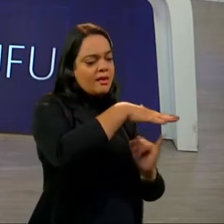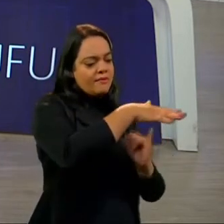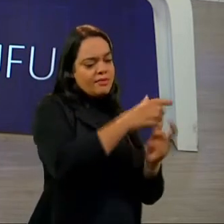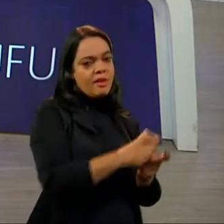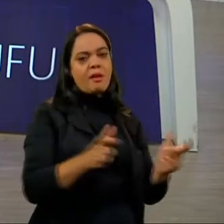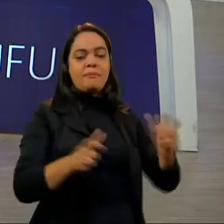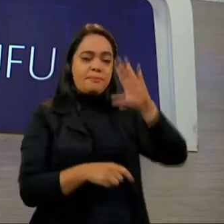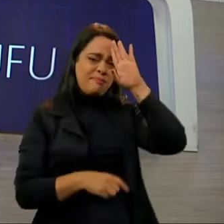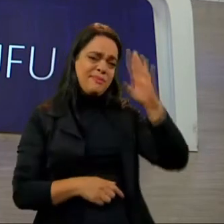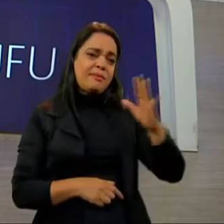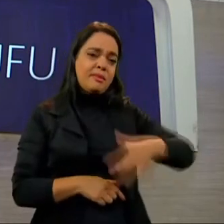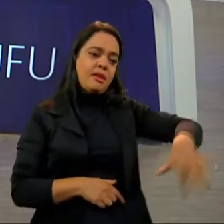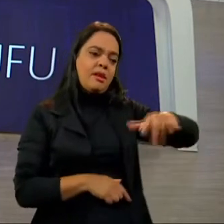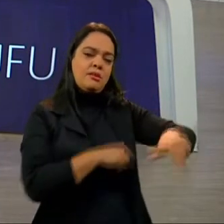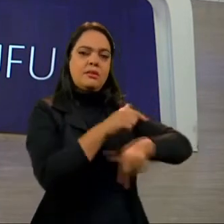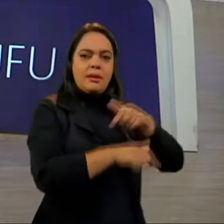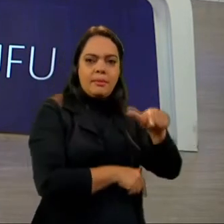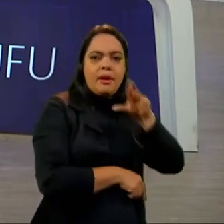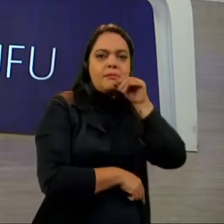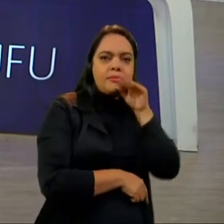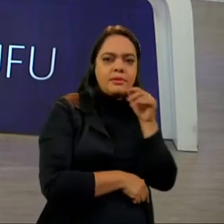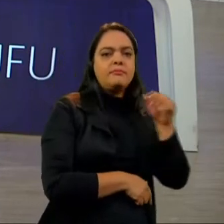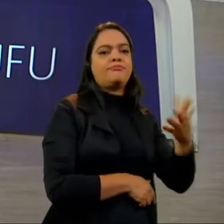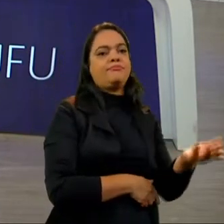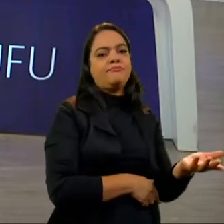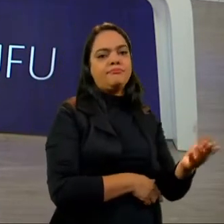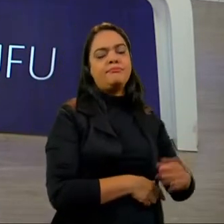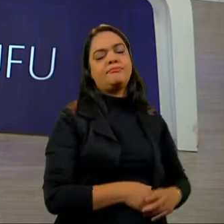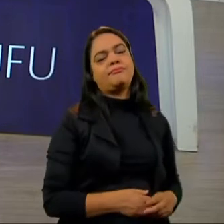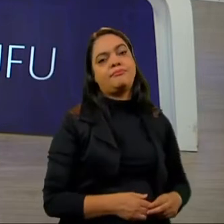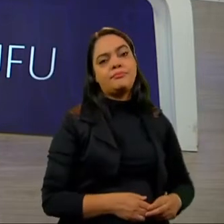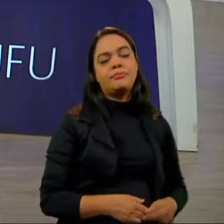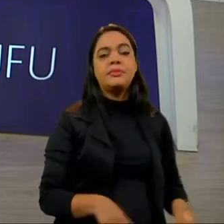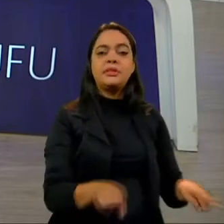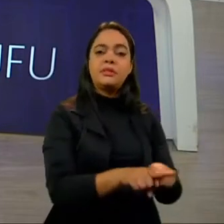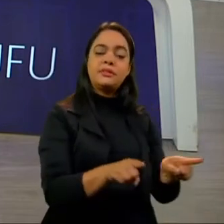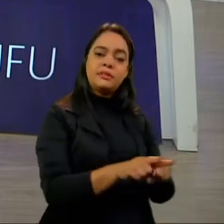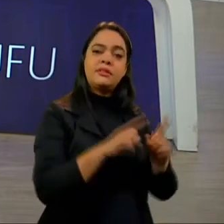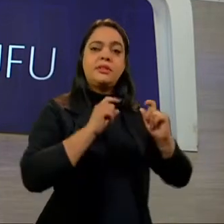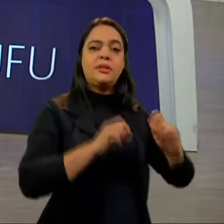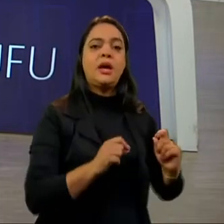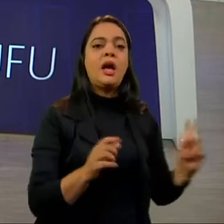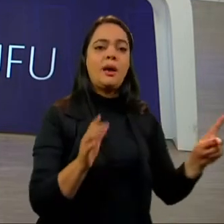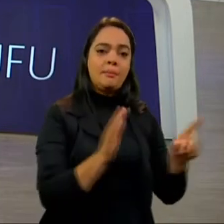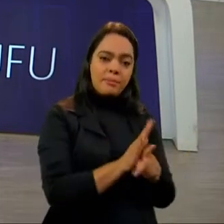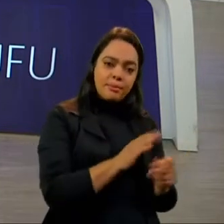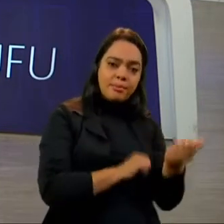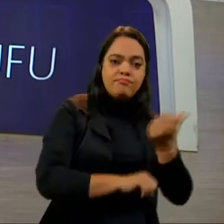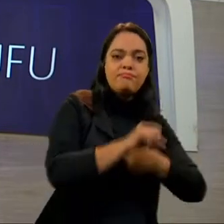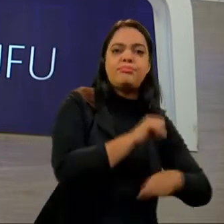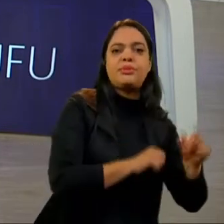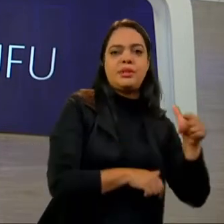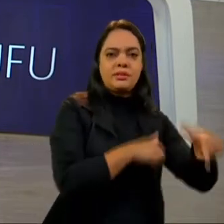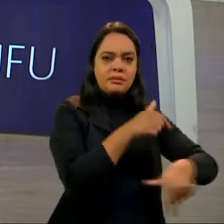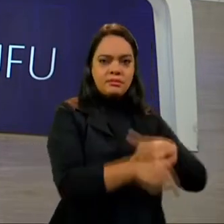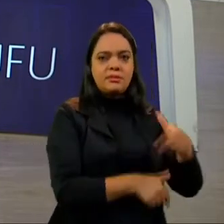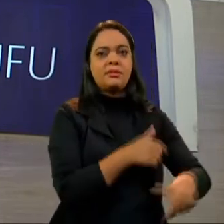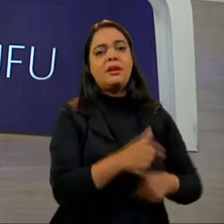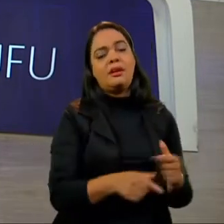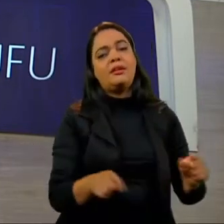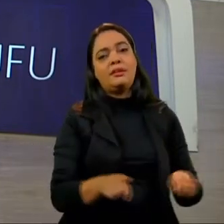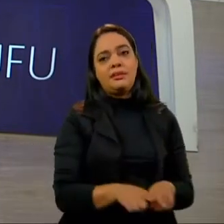categorias de serviços, como é o caso do serviço doméstico. E, adicionalmente, a própria reforma trabalhista, ela vem